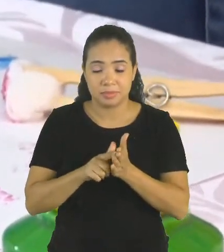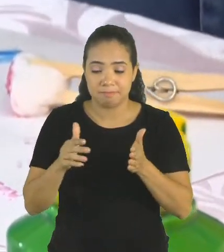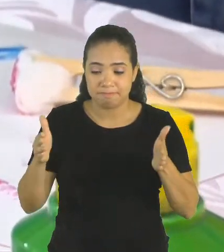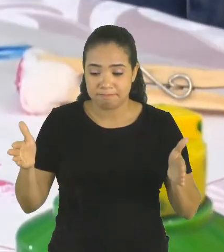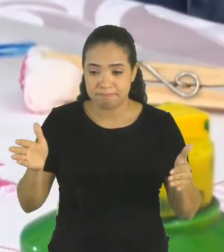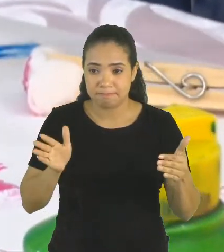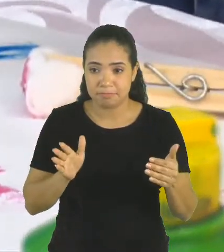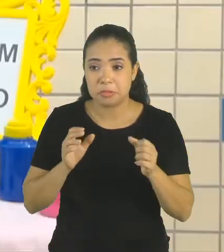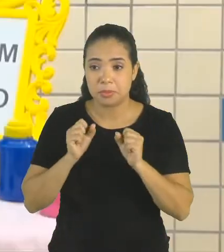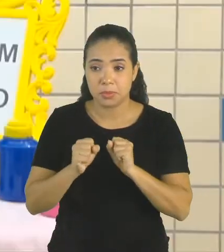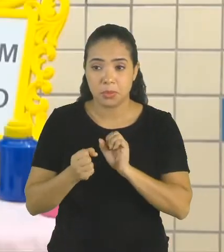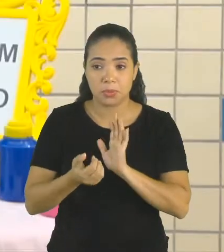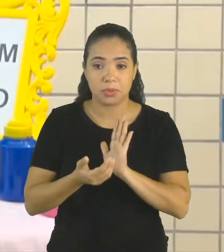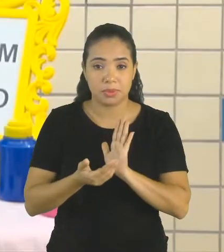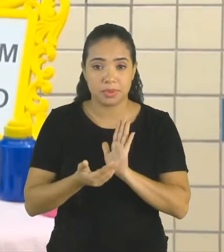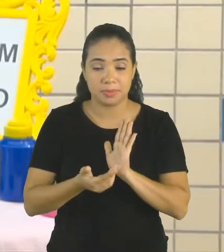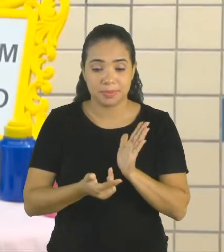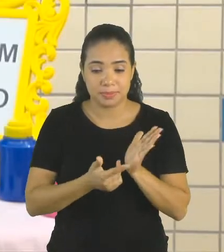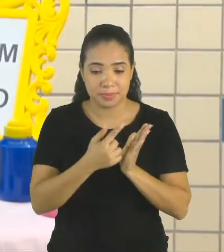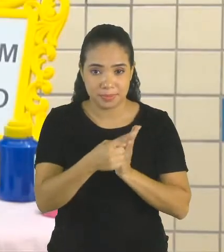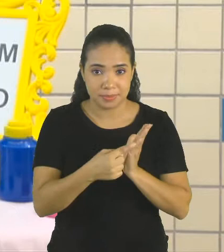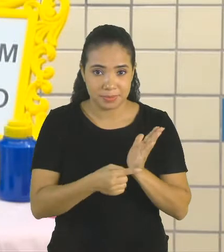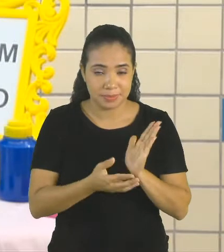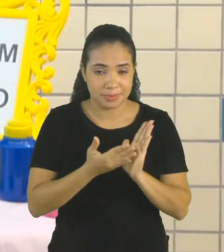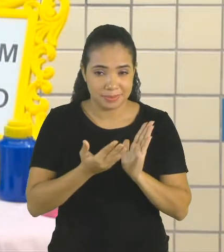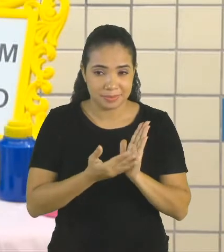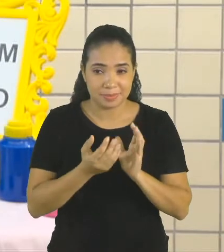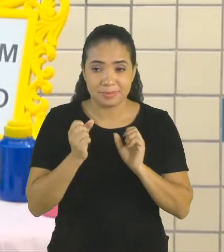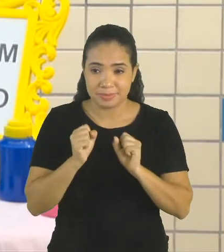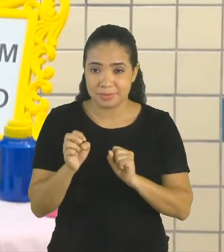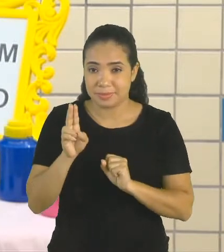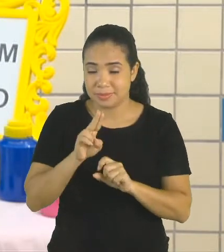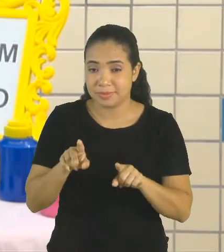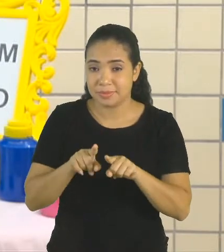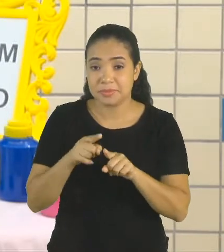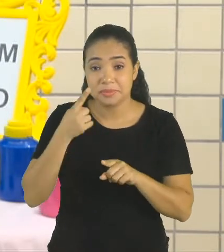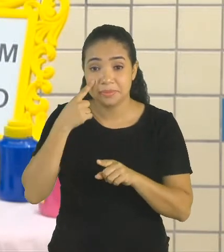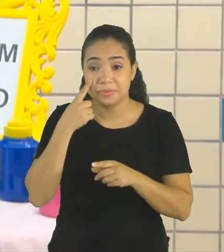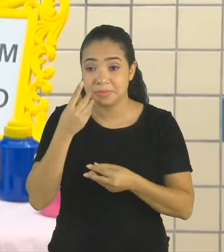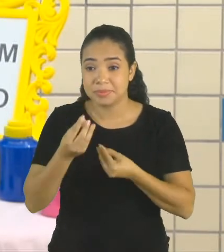Pode usar o caderno aqui, né? Vamos usar o caderno para a gente ver como vai ficar?